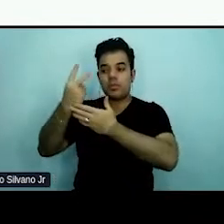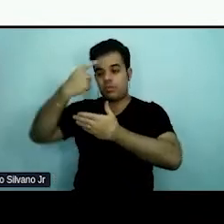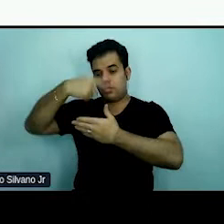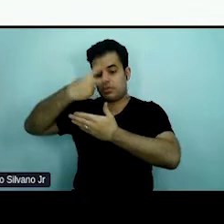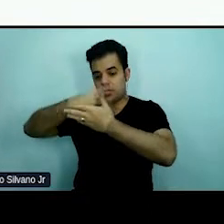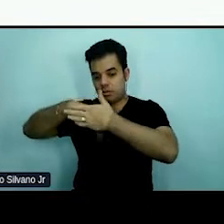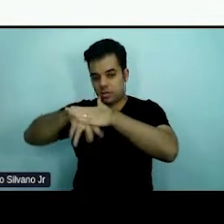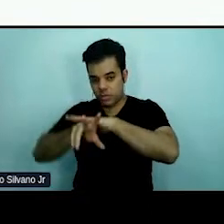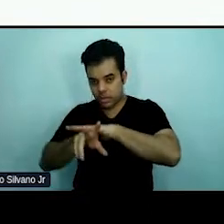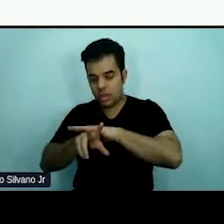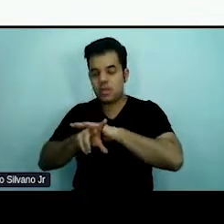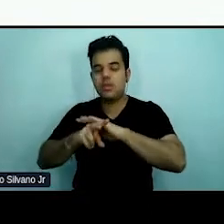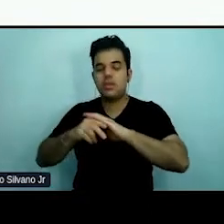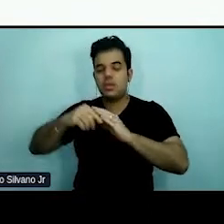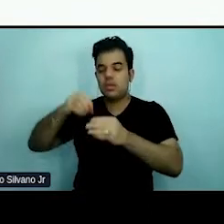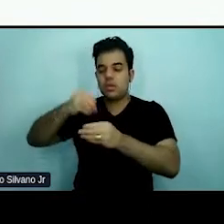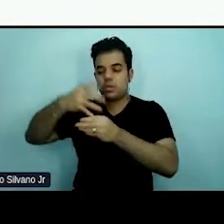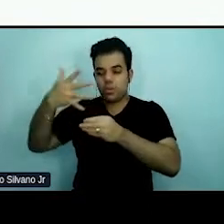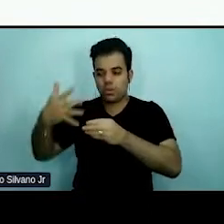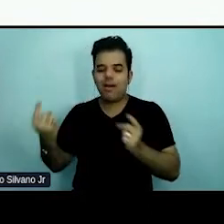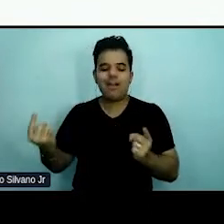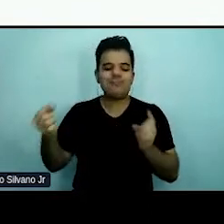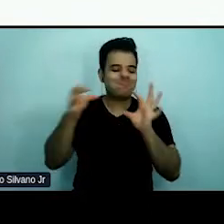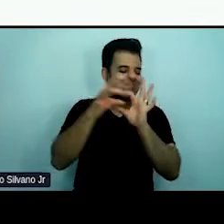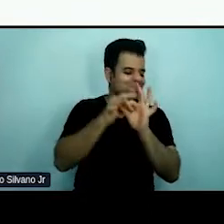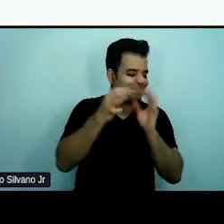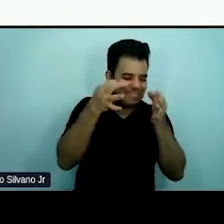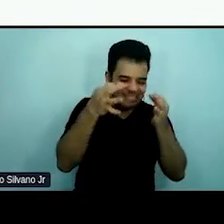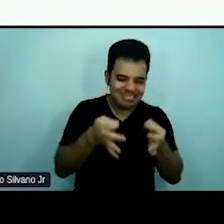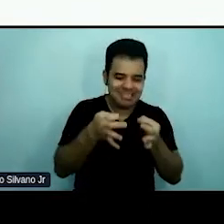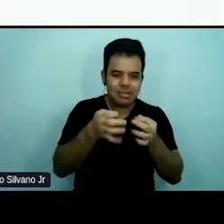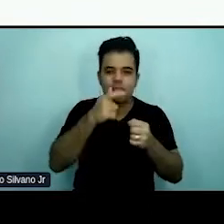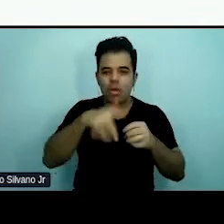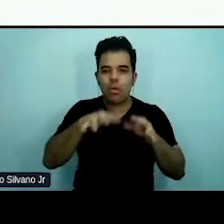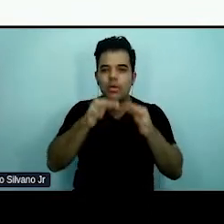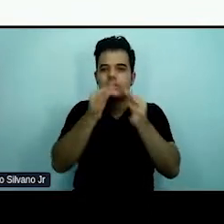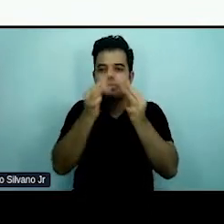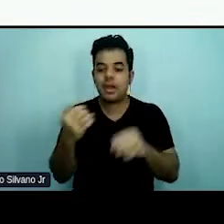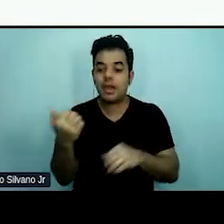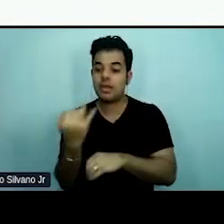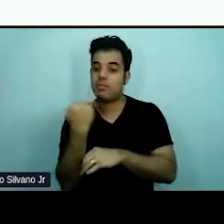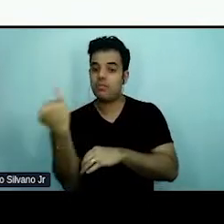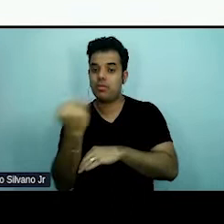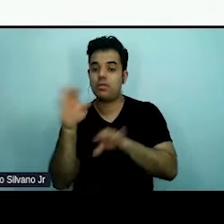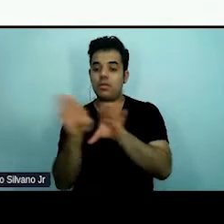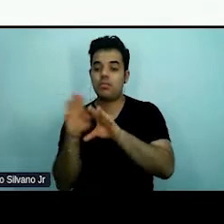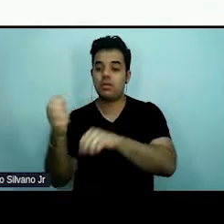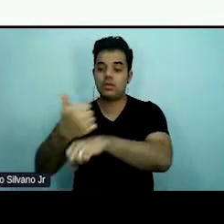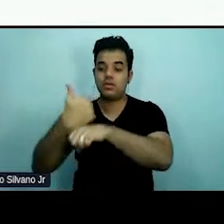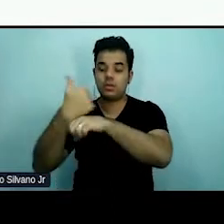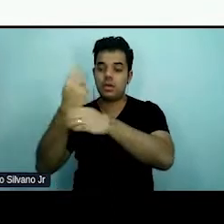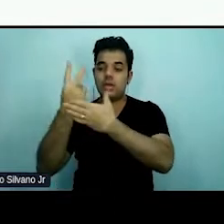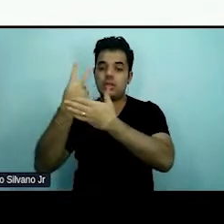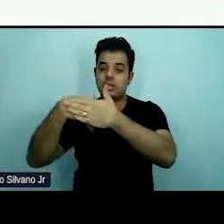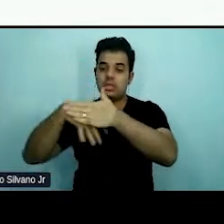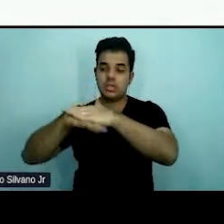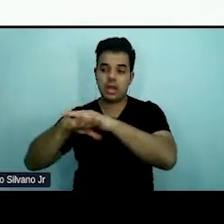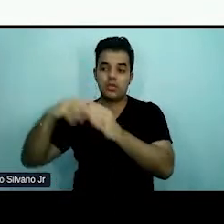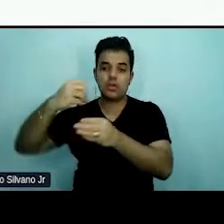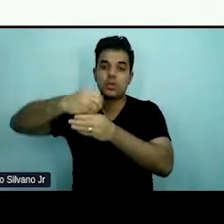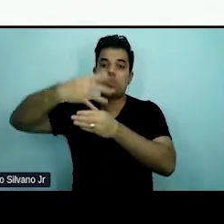que tem tudo a ver com a linguagem simples, e a importância de ter um profissional designer de conteúdo